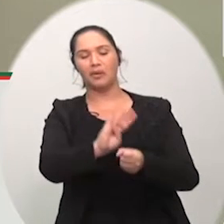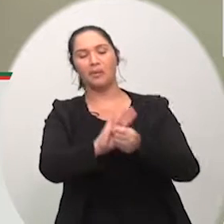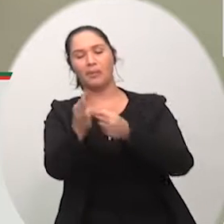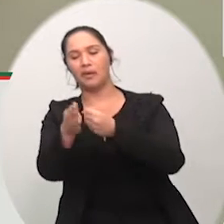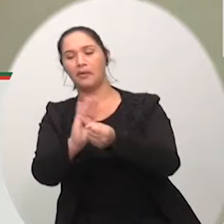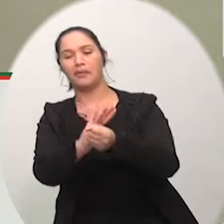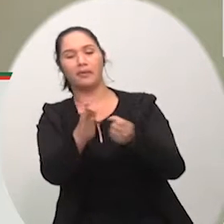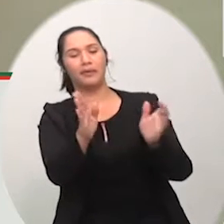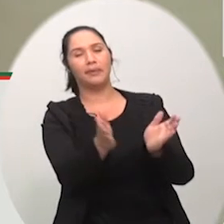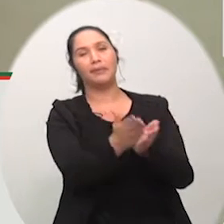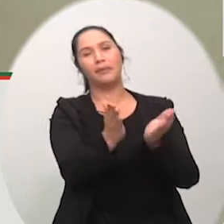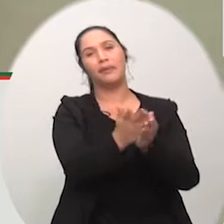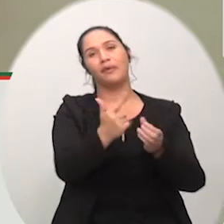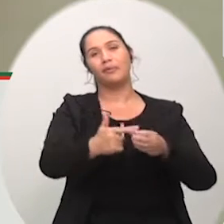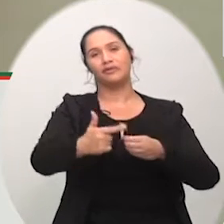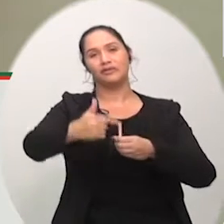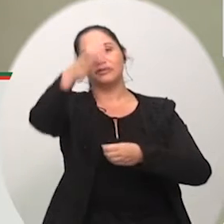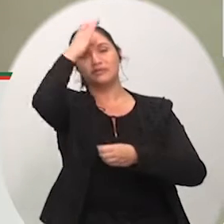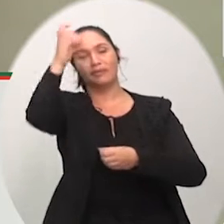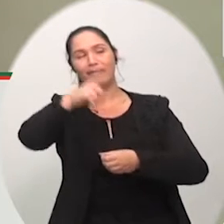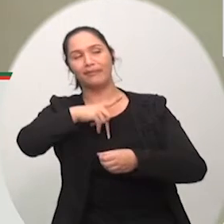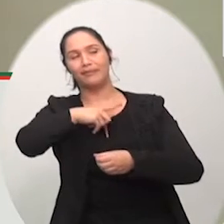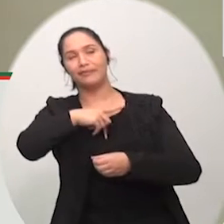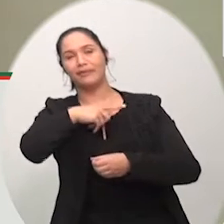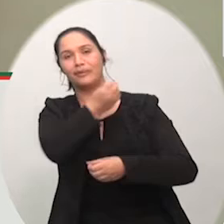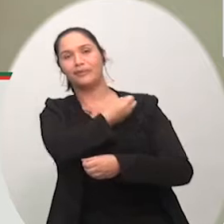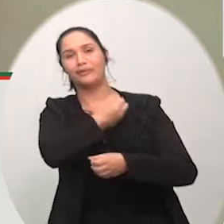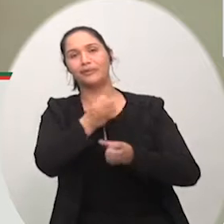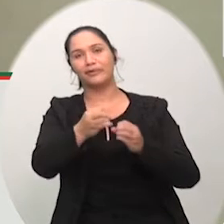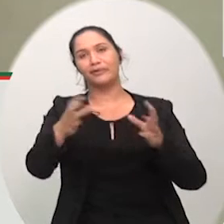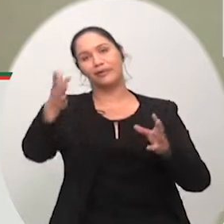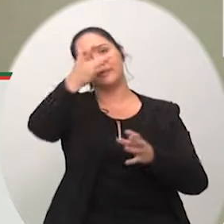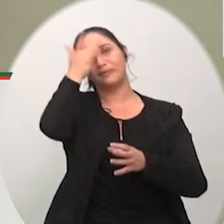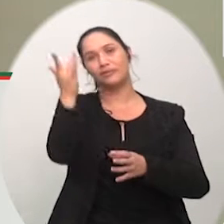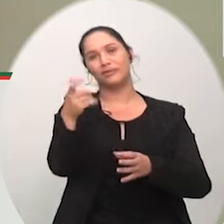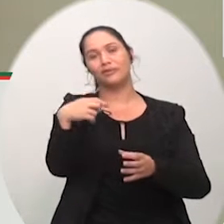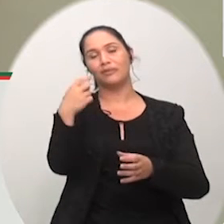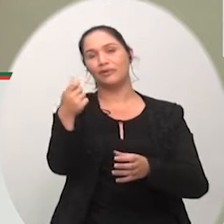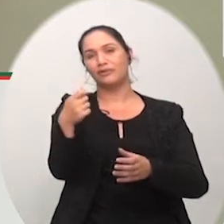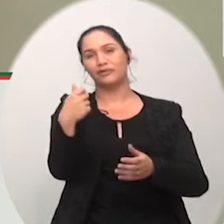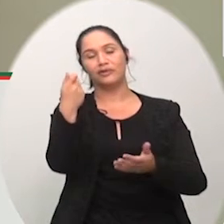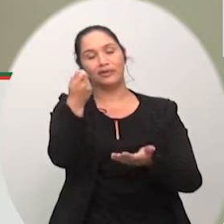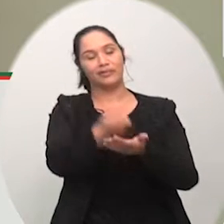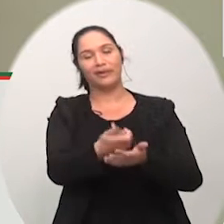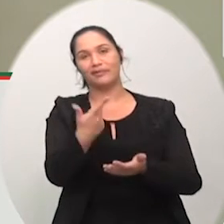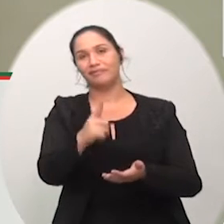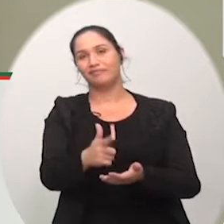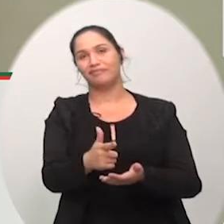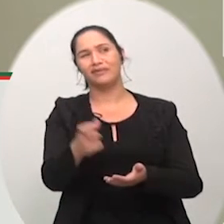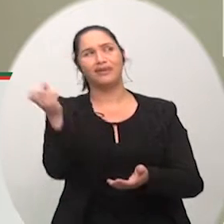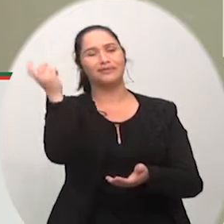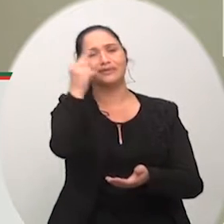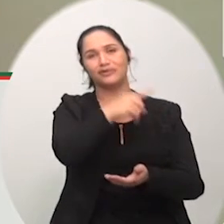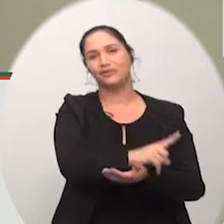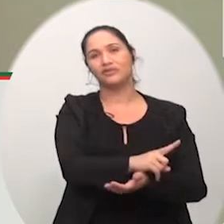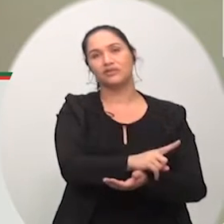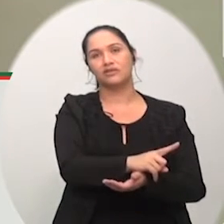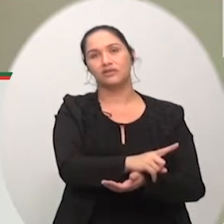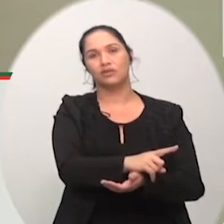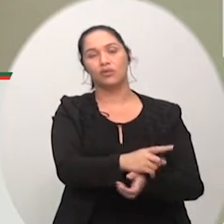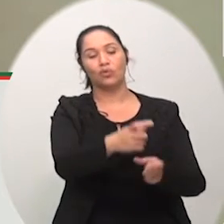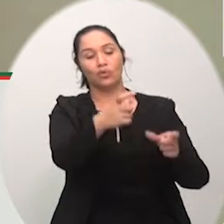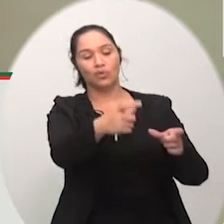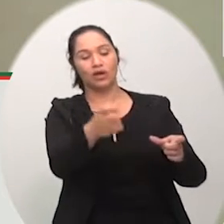e percebemos o quanto às vezes é dificultoso de conseguir uma cova para fazer o sepultamento